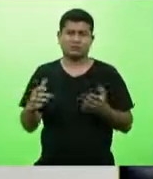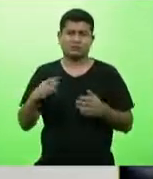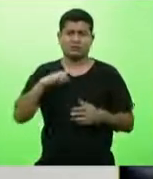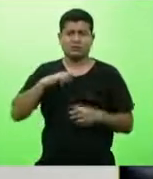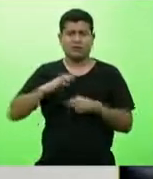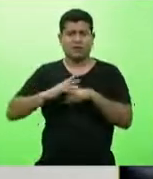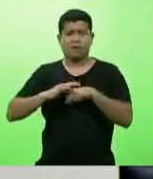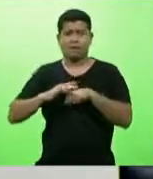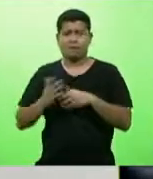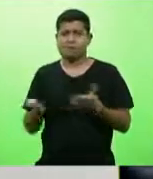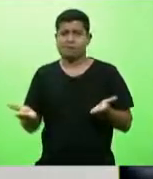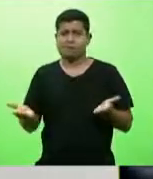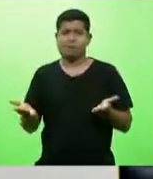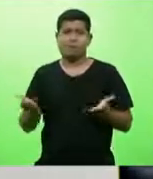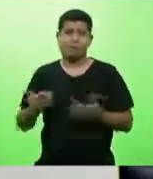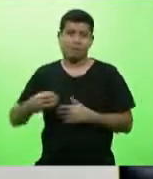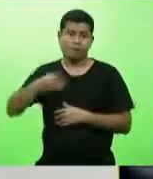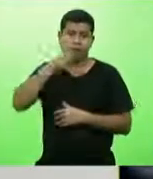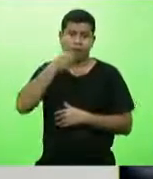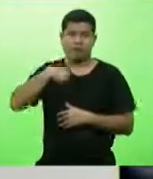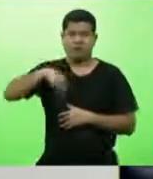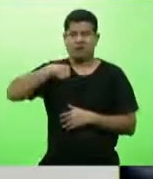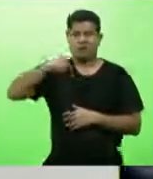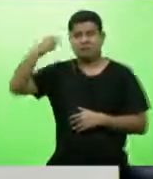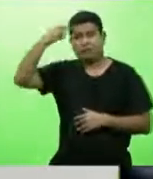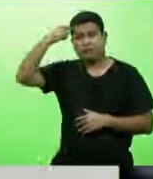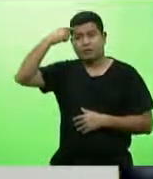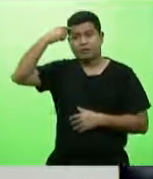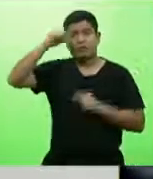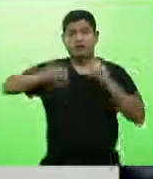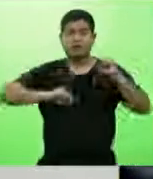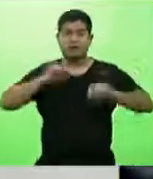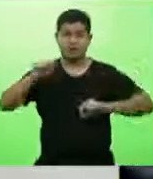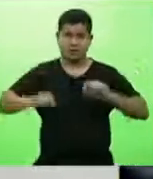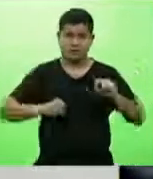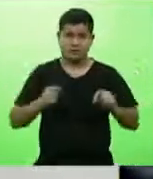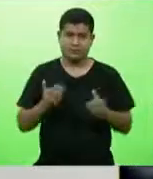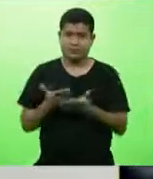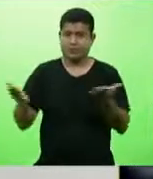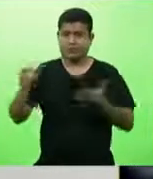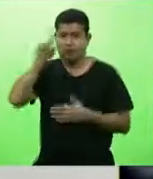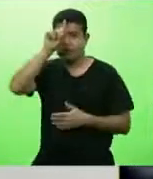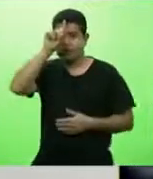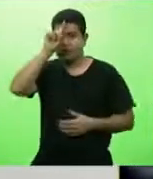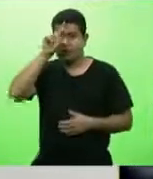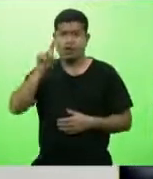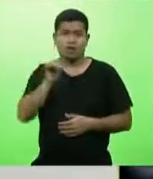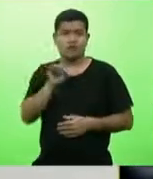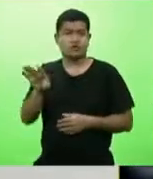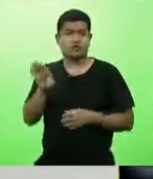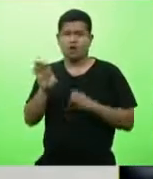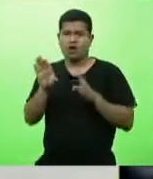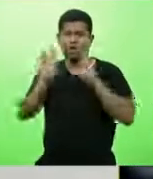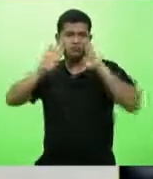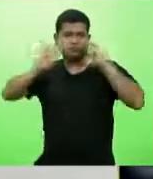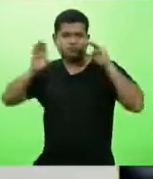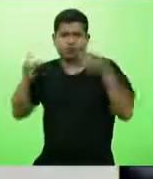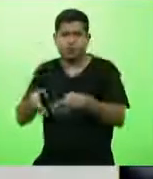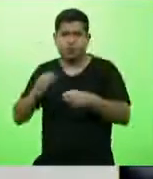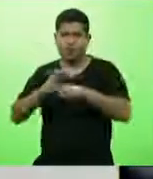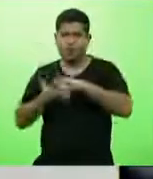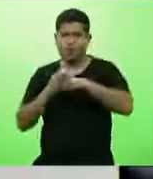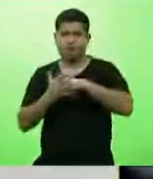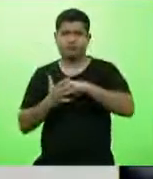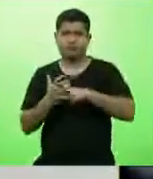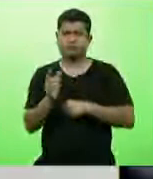Obviamente que nós não podemos pensar que os hospitais estão exclusivamente para a Covid, tem os